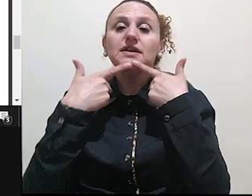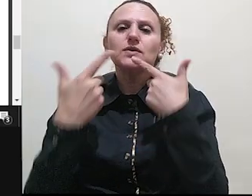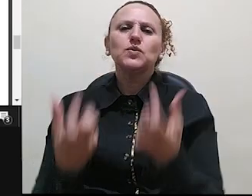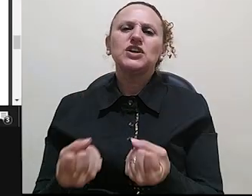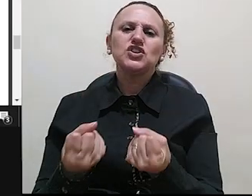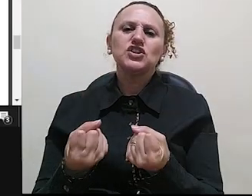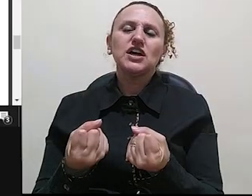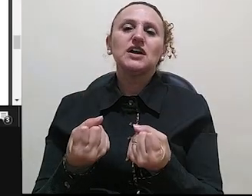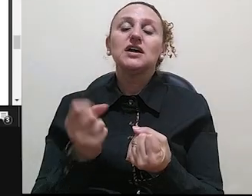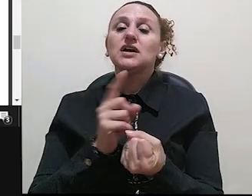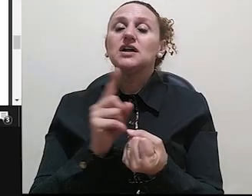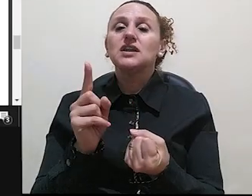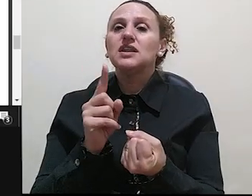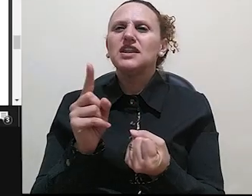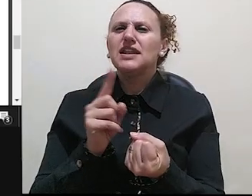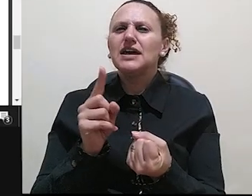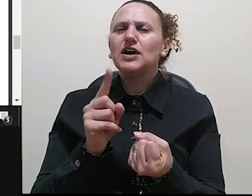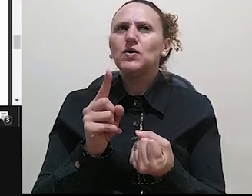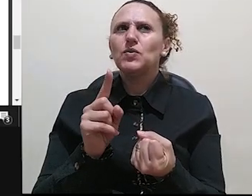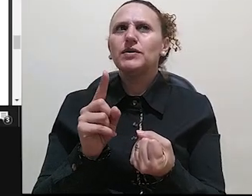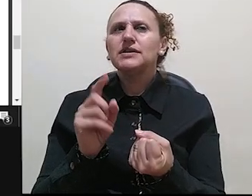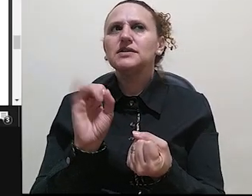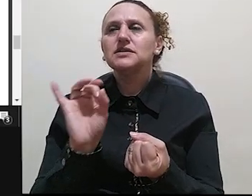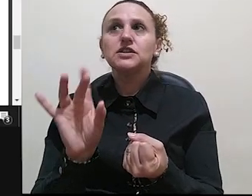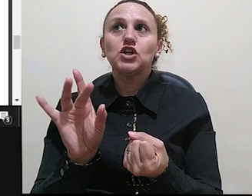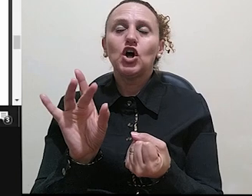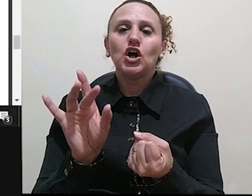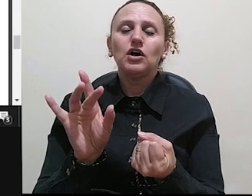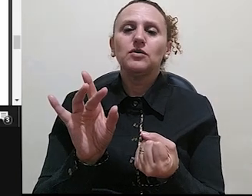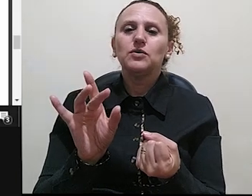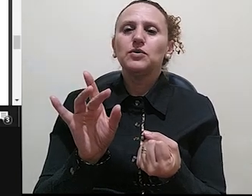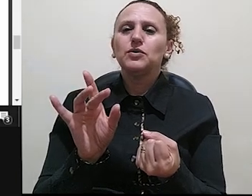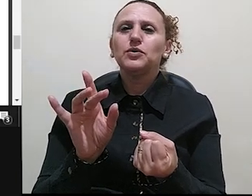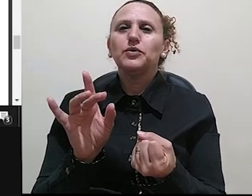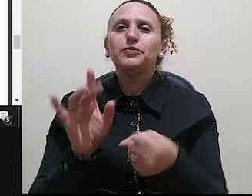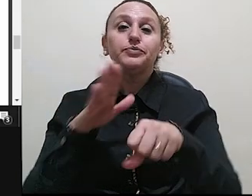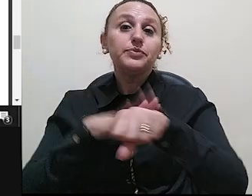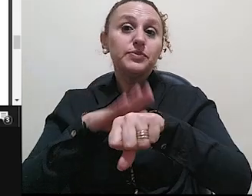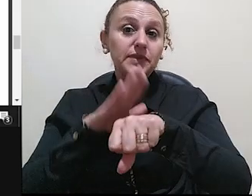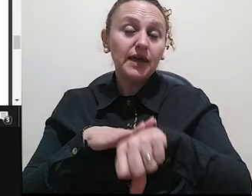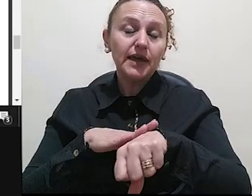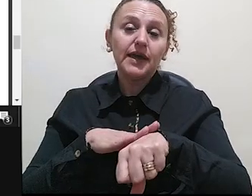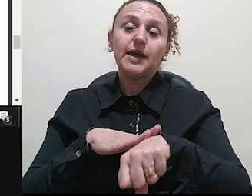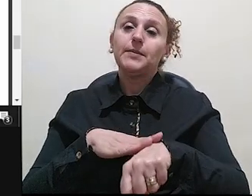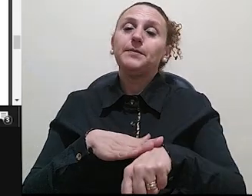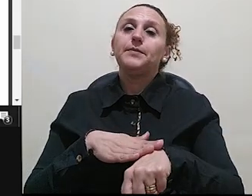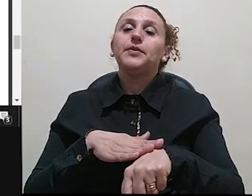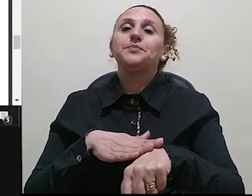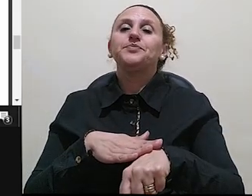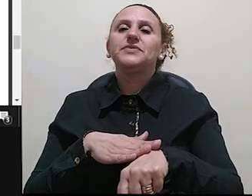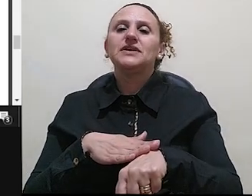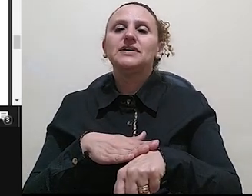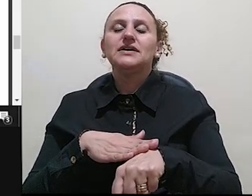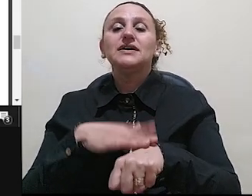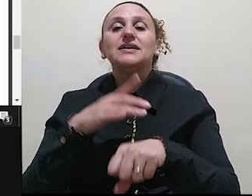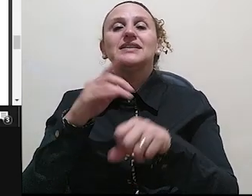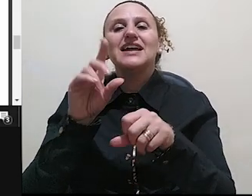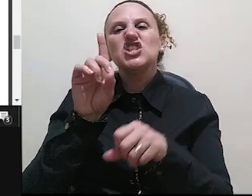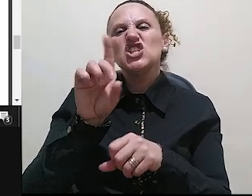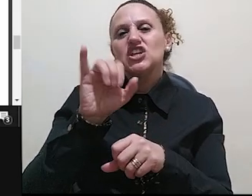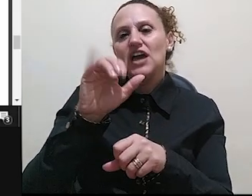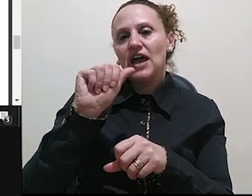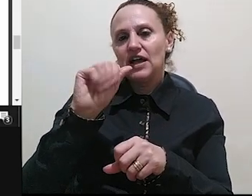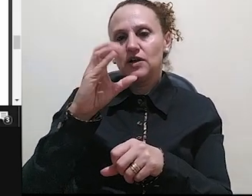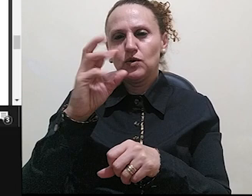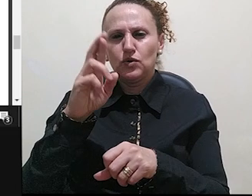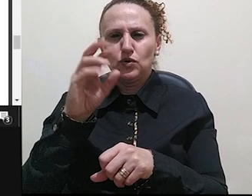para se considerar isso como algo estanque que tenha percorrido um tempo, né? Em termos de diacronia da linguagem que começou